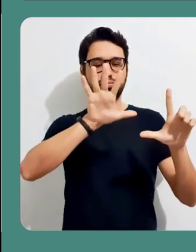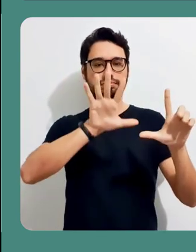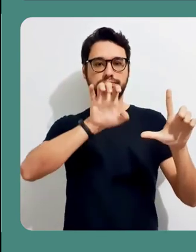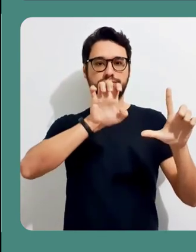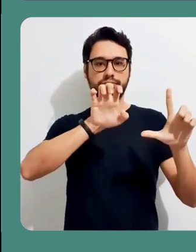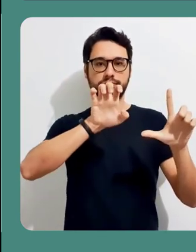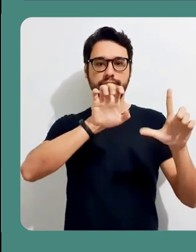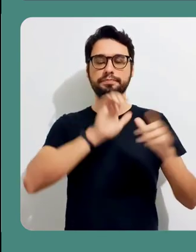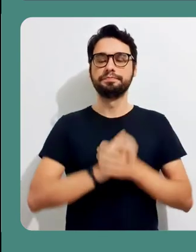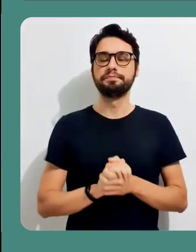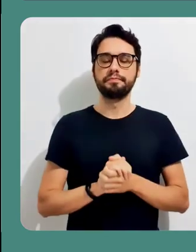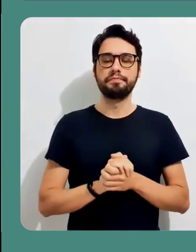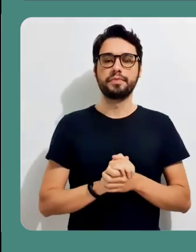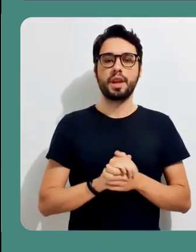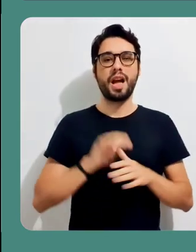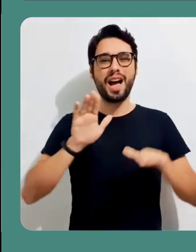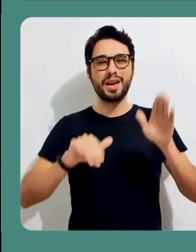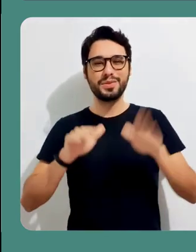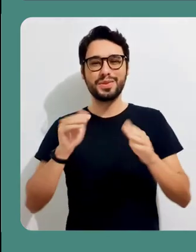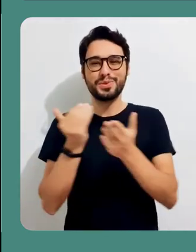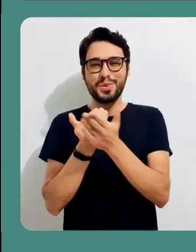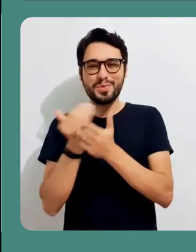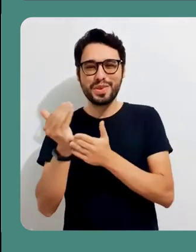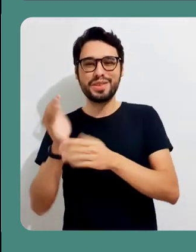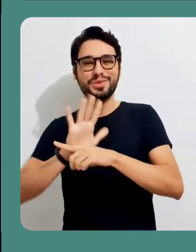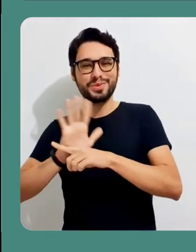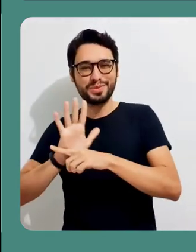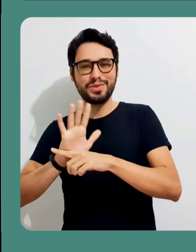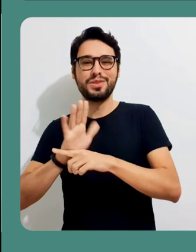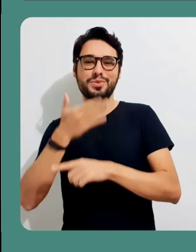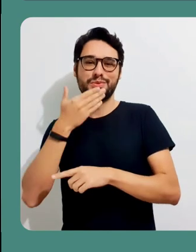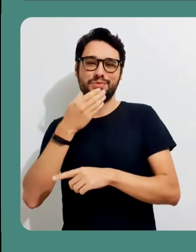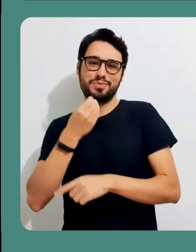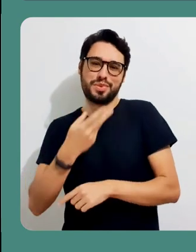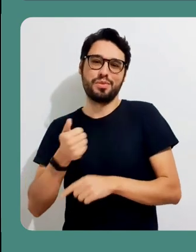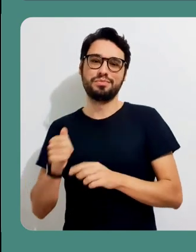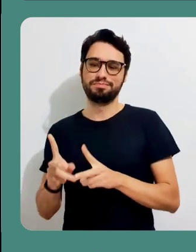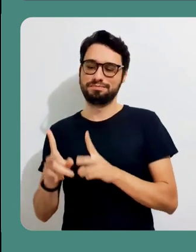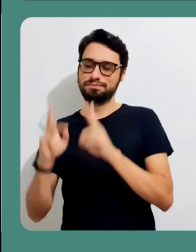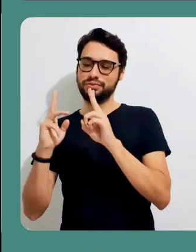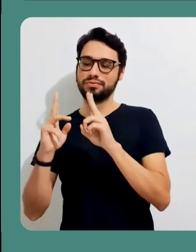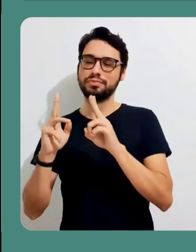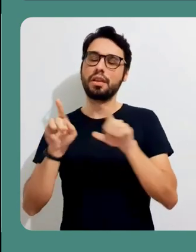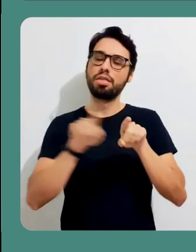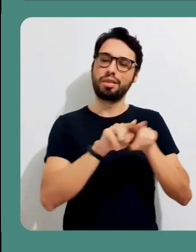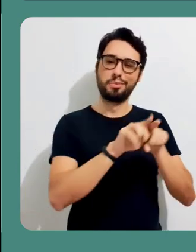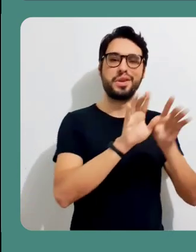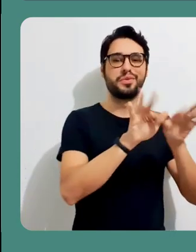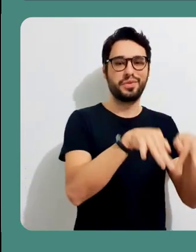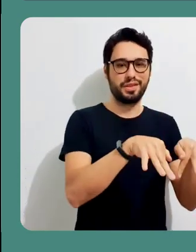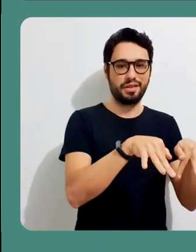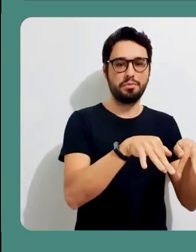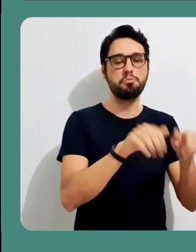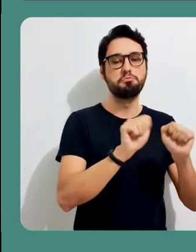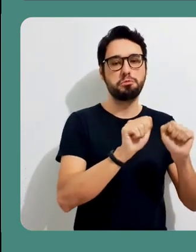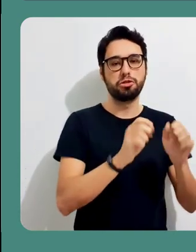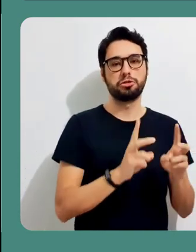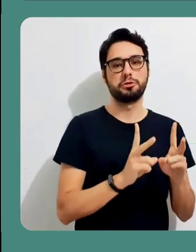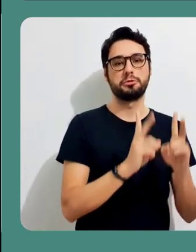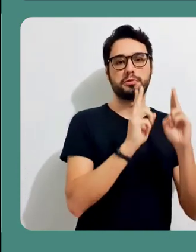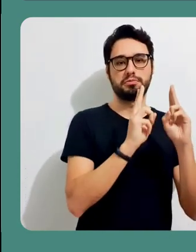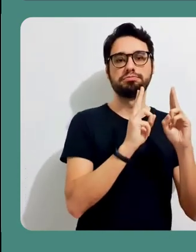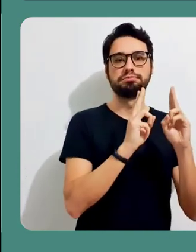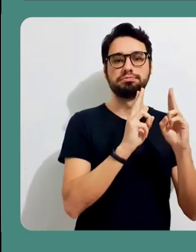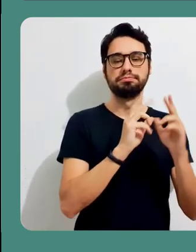isso para todas as outras partes do meu vídeo. Então, partes iniciais e finais que geralmente demandam um preparo, tem uma parte